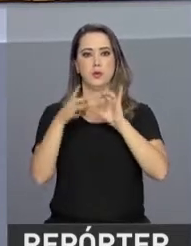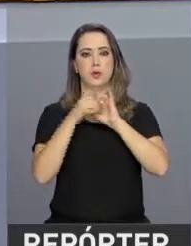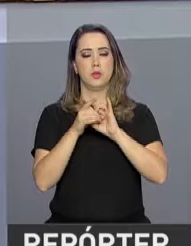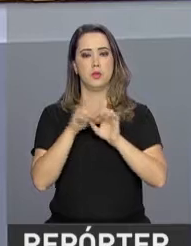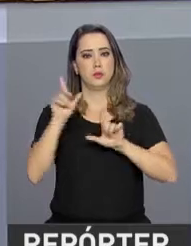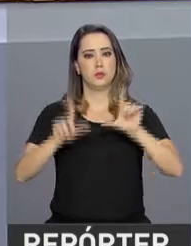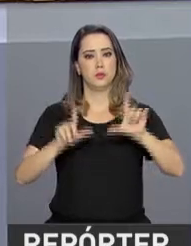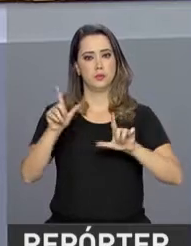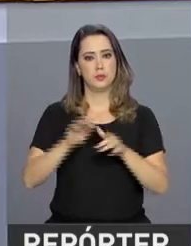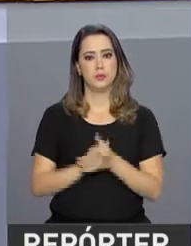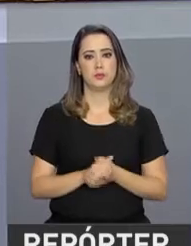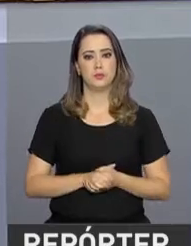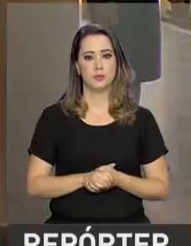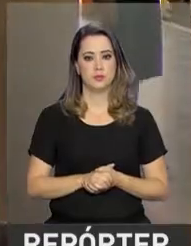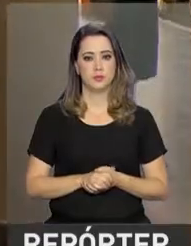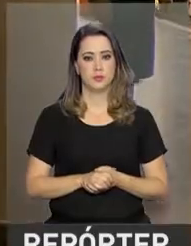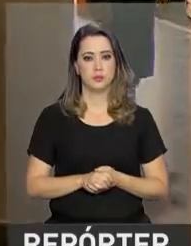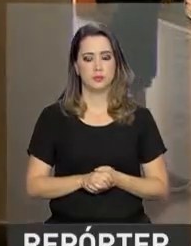com os telespectadores.